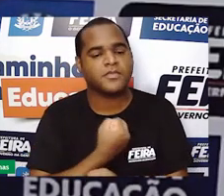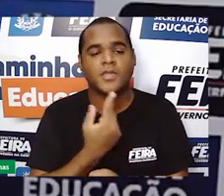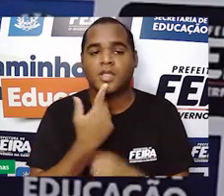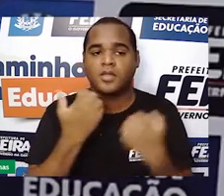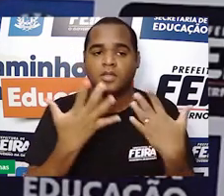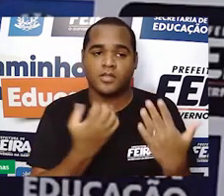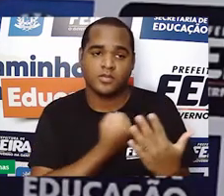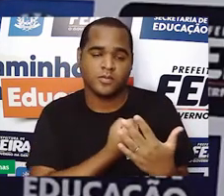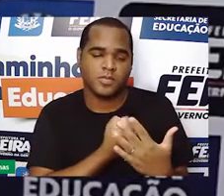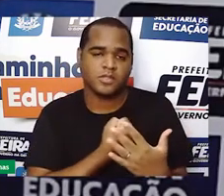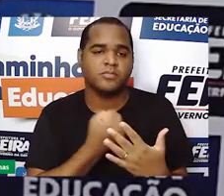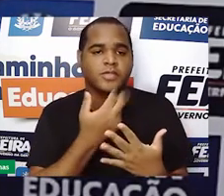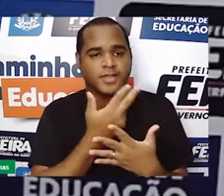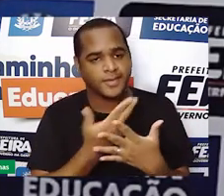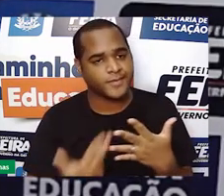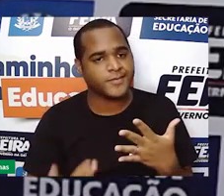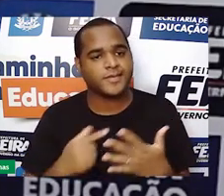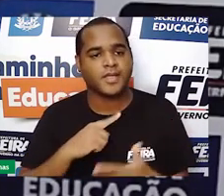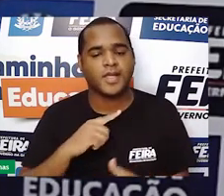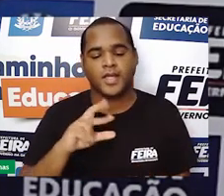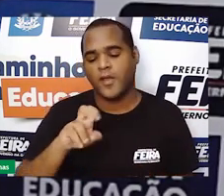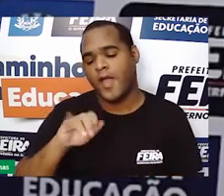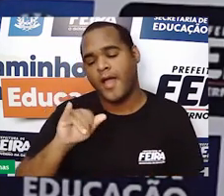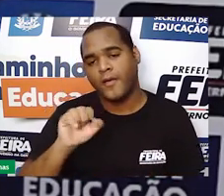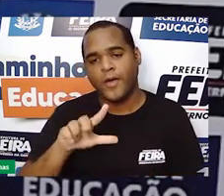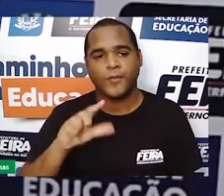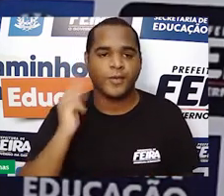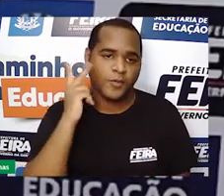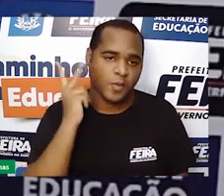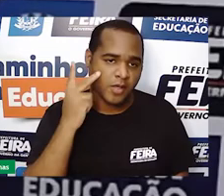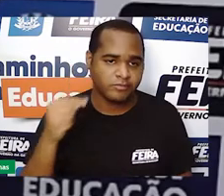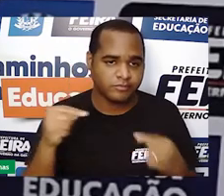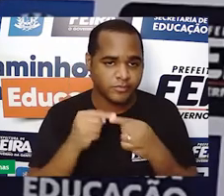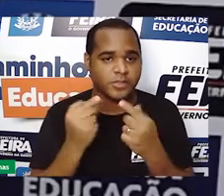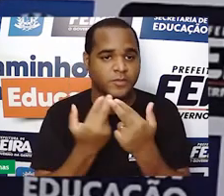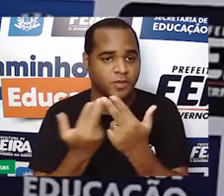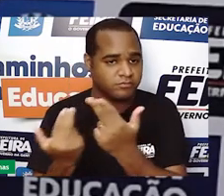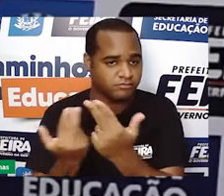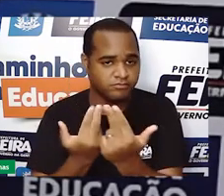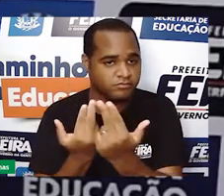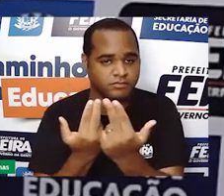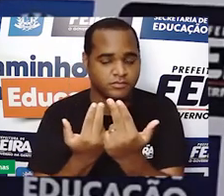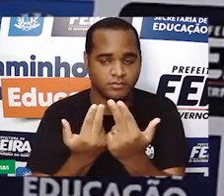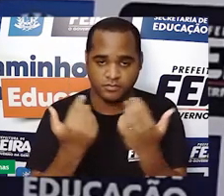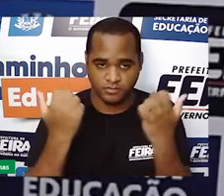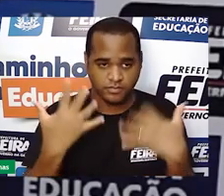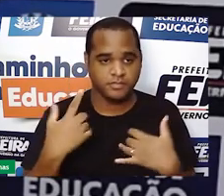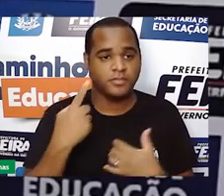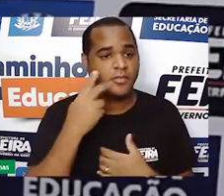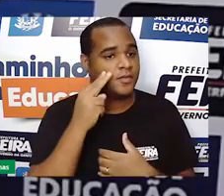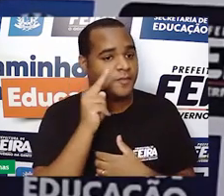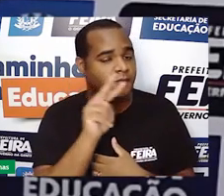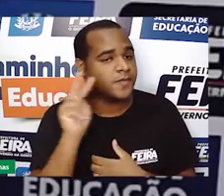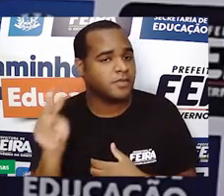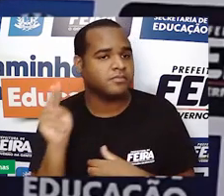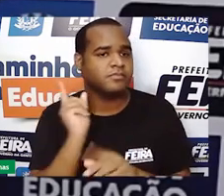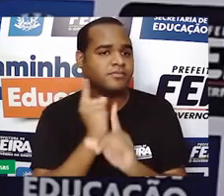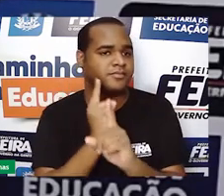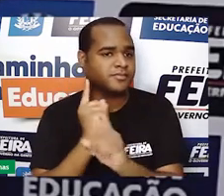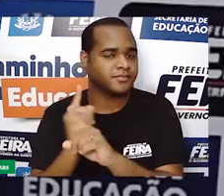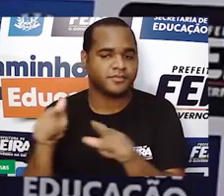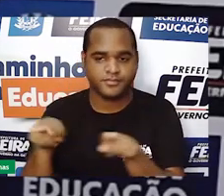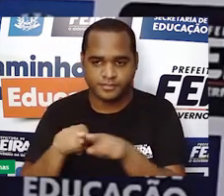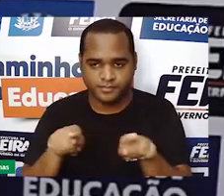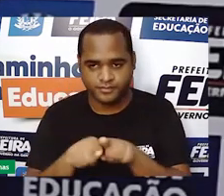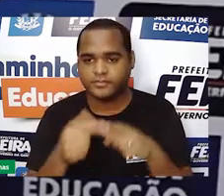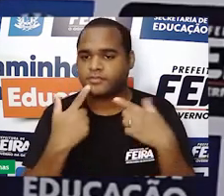são chamados de números reais, os números naturais são números reais. E a gente viu também que outra forma de representar